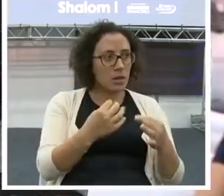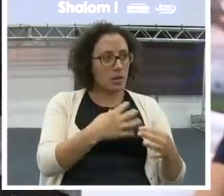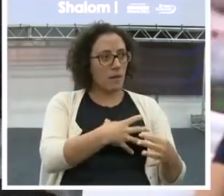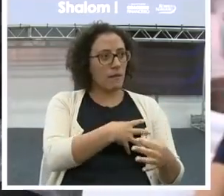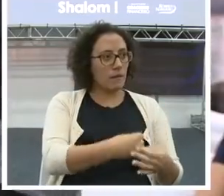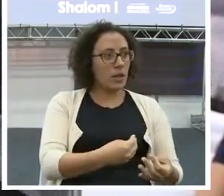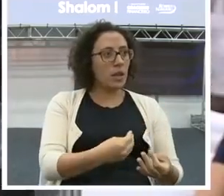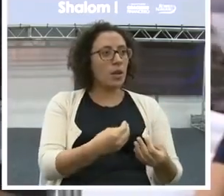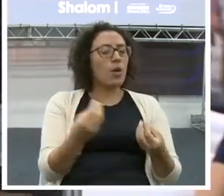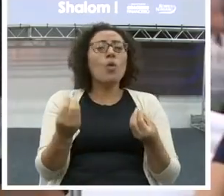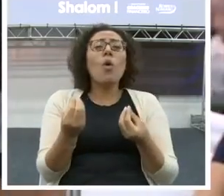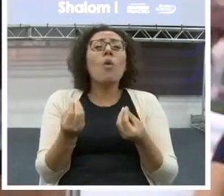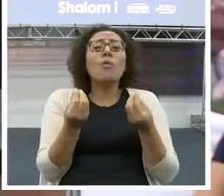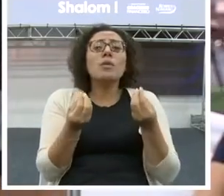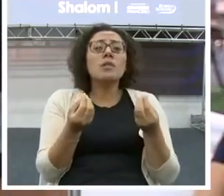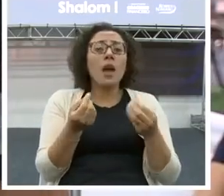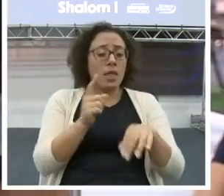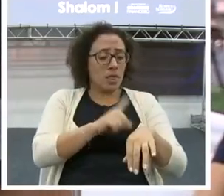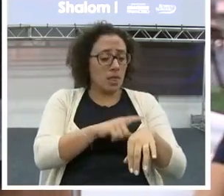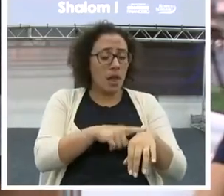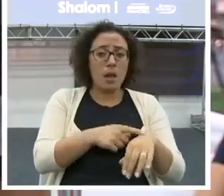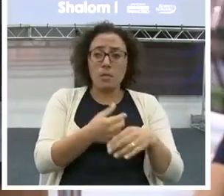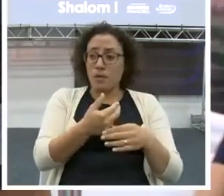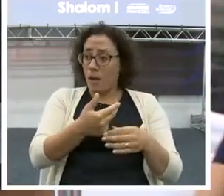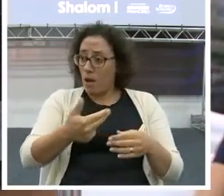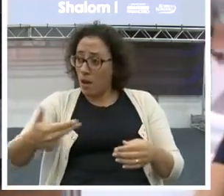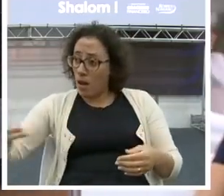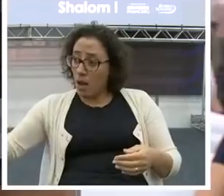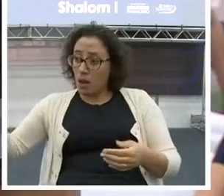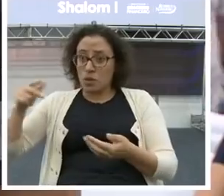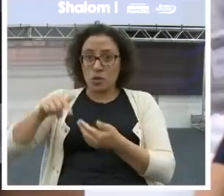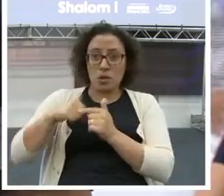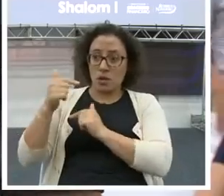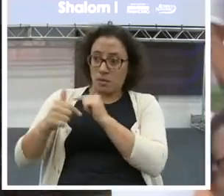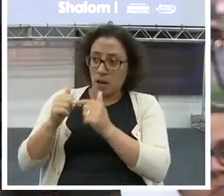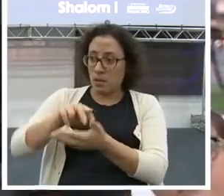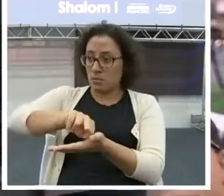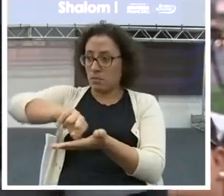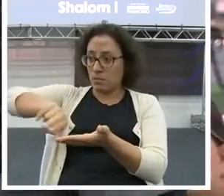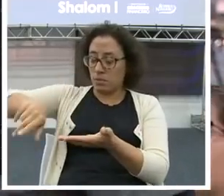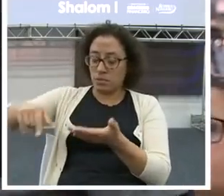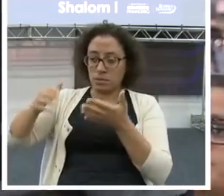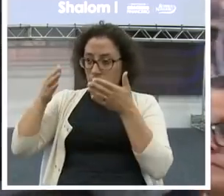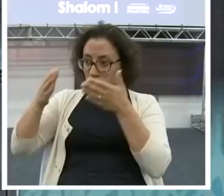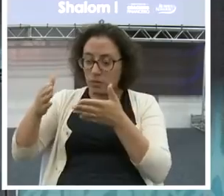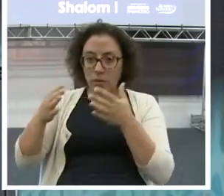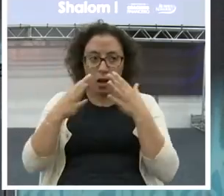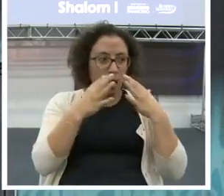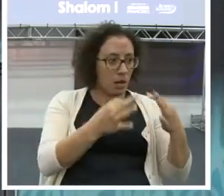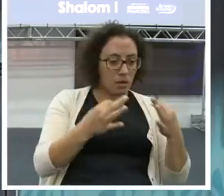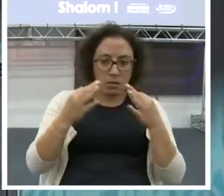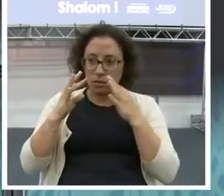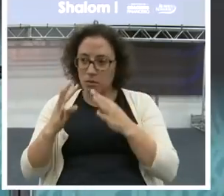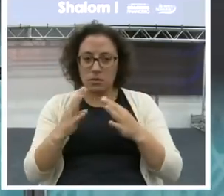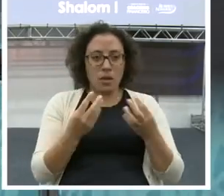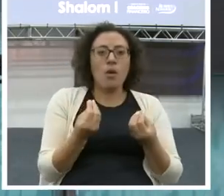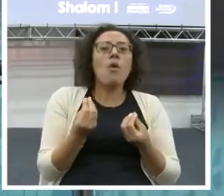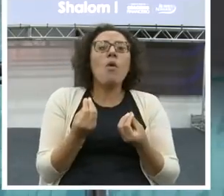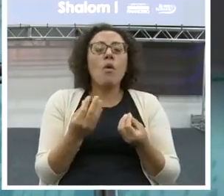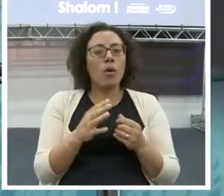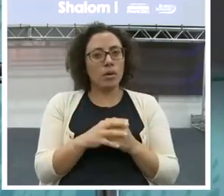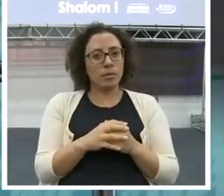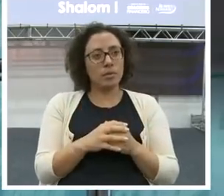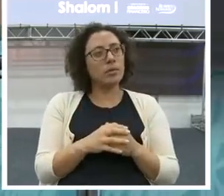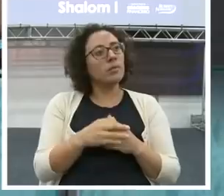como gerenciar tantos negócios ao mesmo tempo e, ainda assim, ter tempo de qualidade para a tua esposa e para teus filhos? Obrigado pela pergunta,